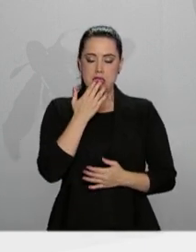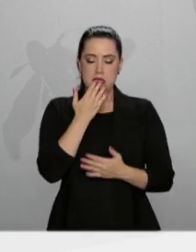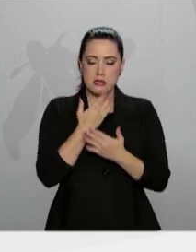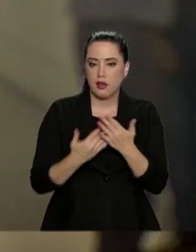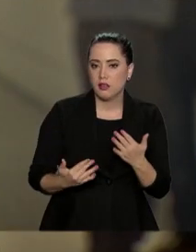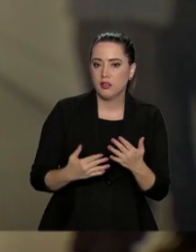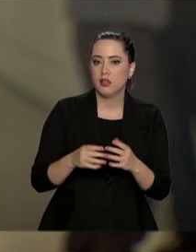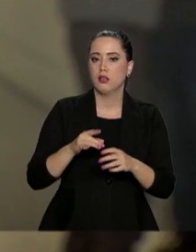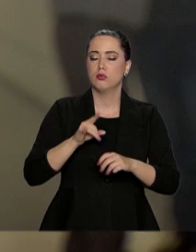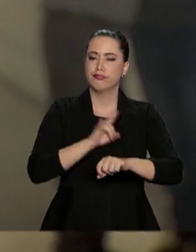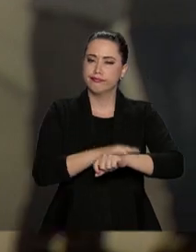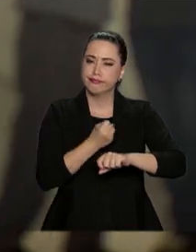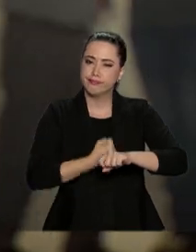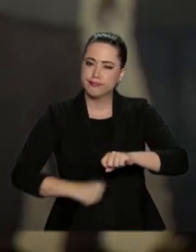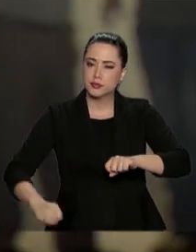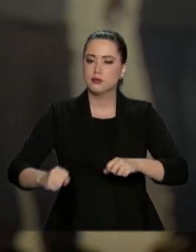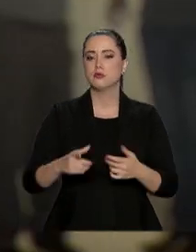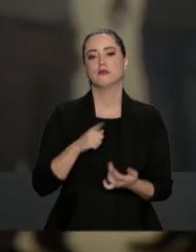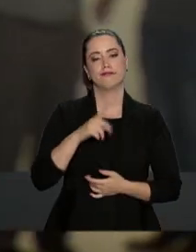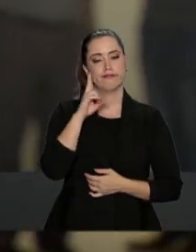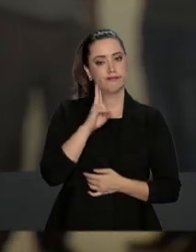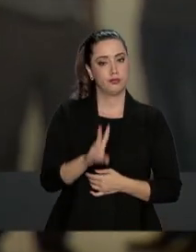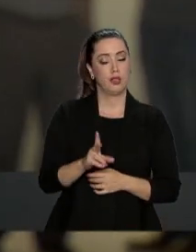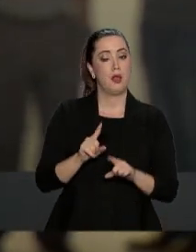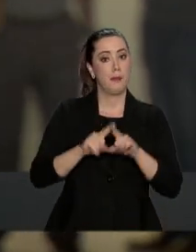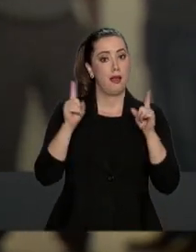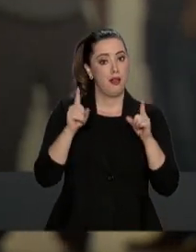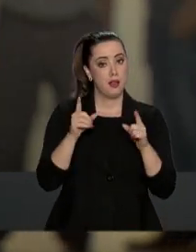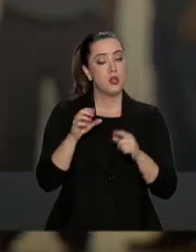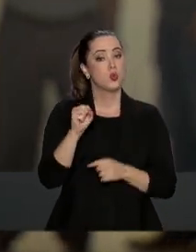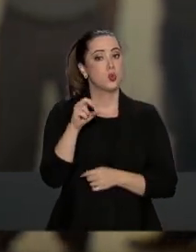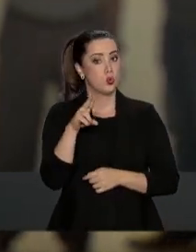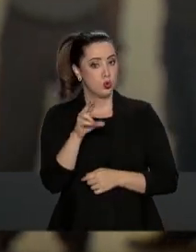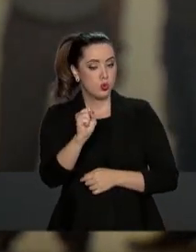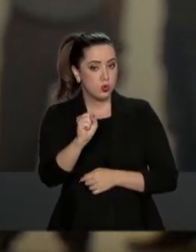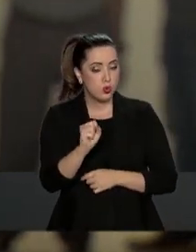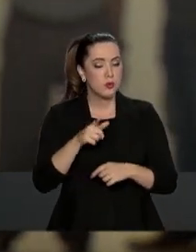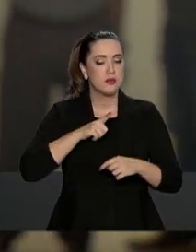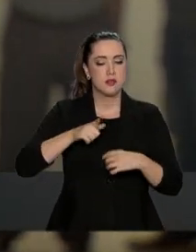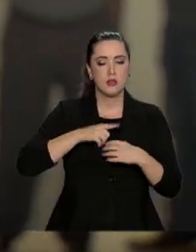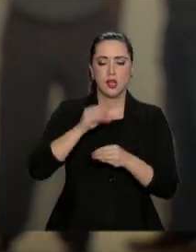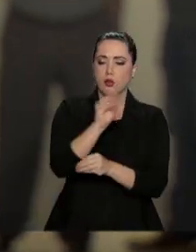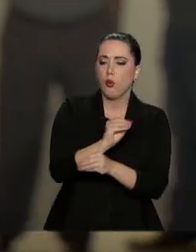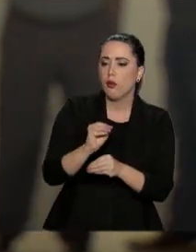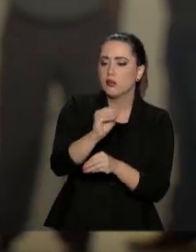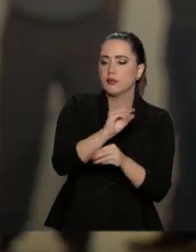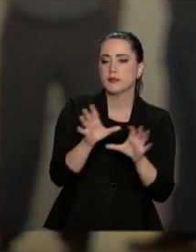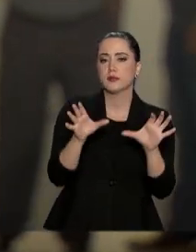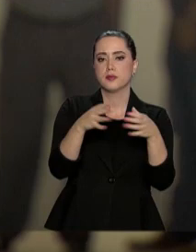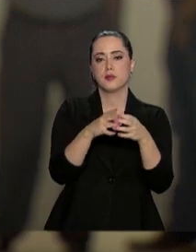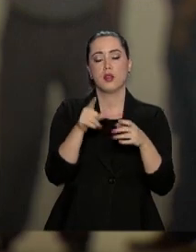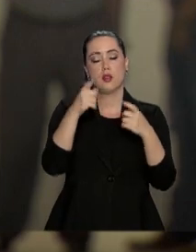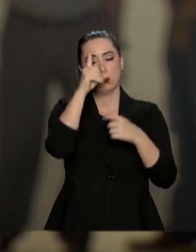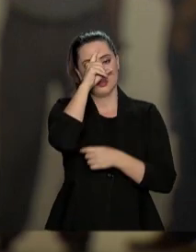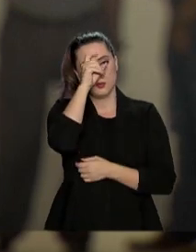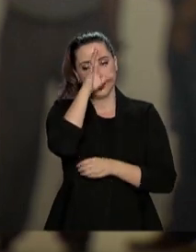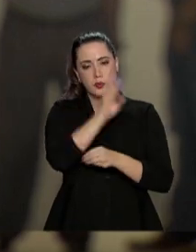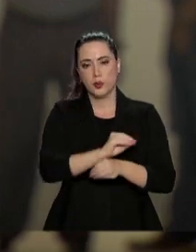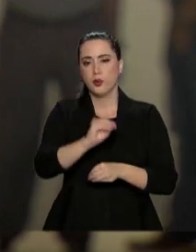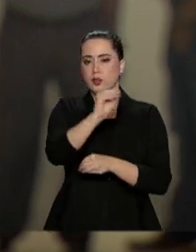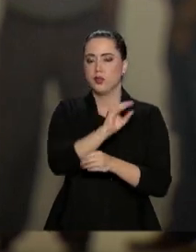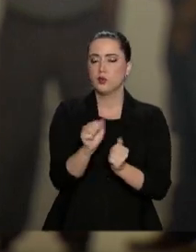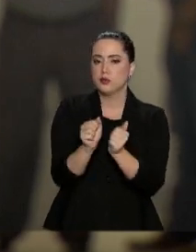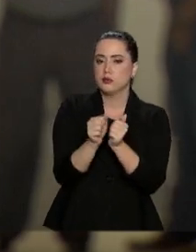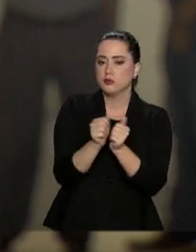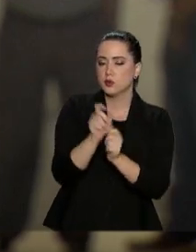fezes. O SUS conta com profissionais tanto na atenção básica como na atenção especializada ambulatorial para o atendimento e